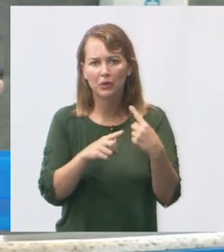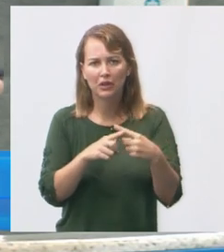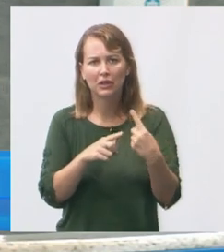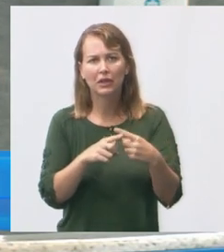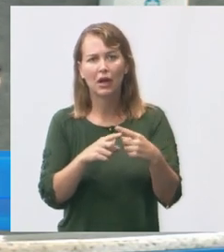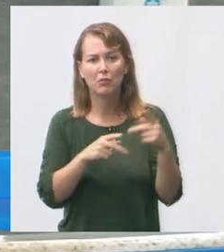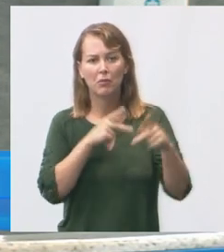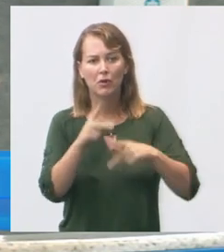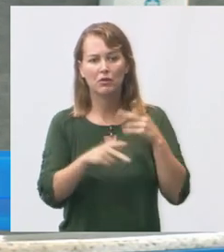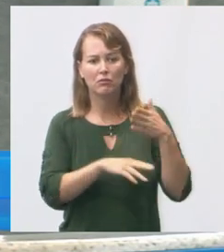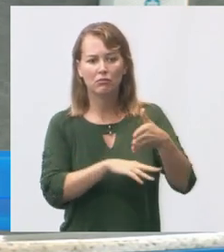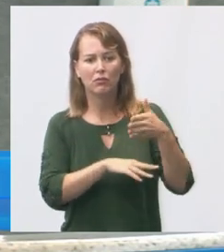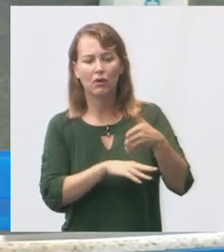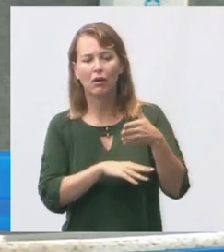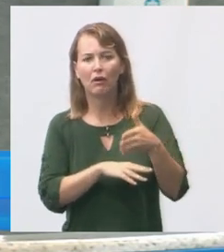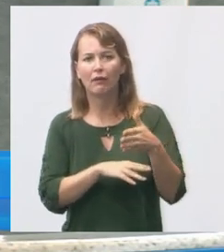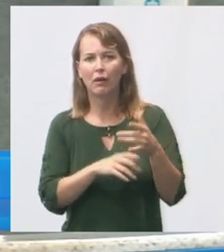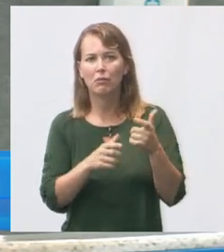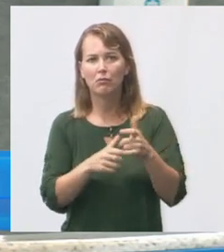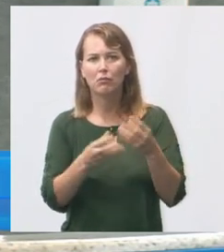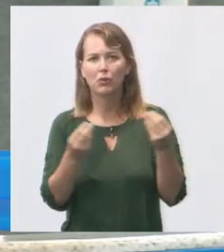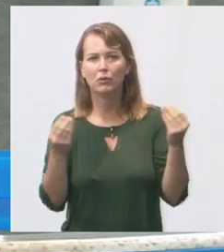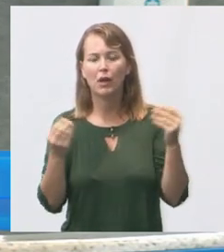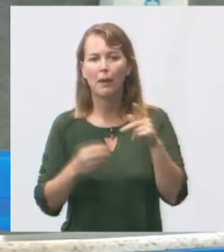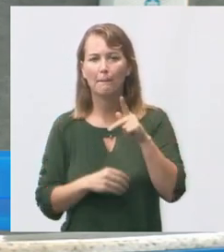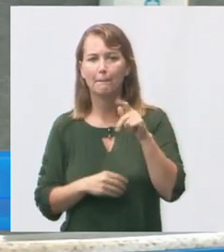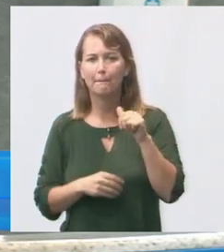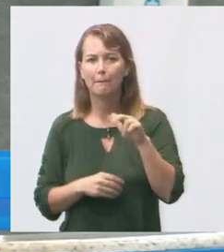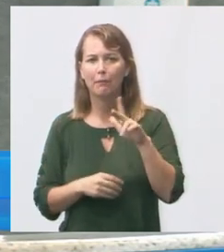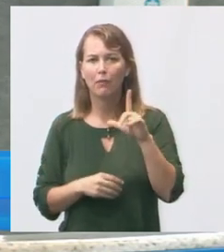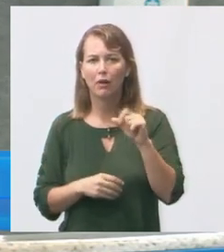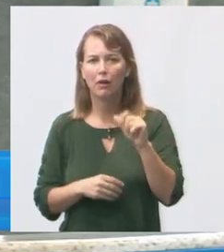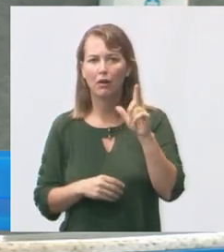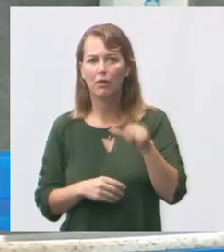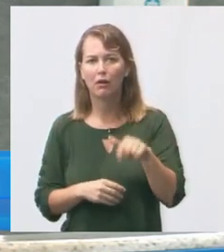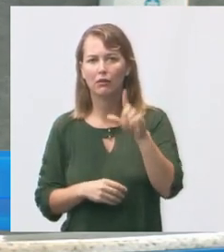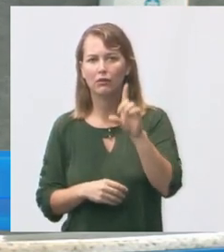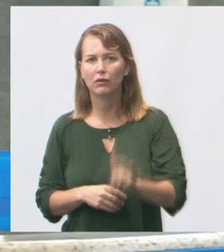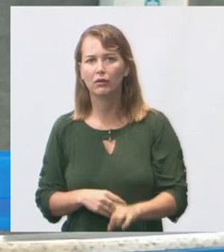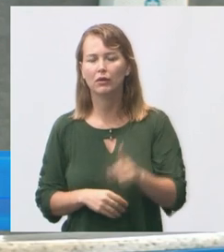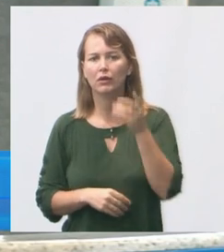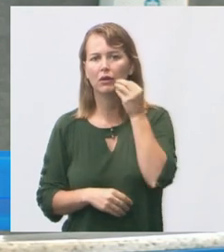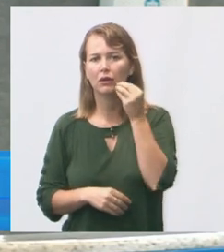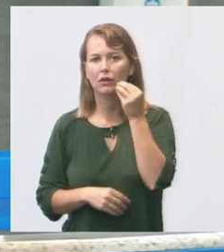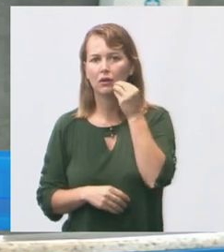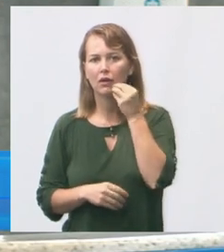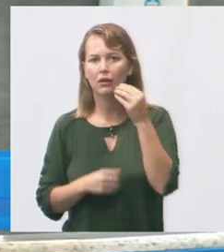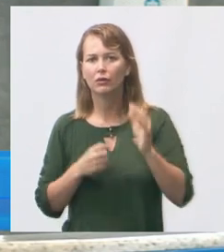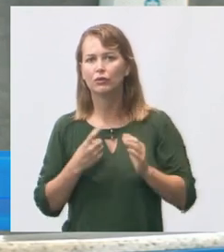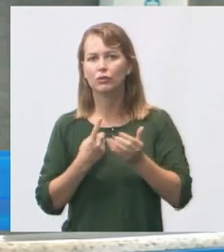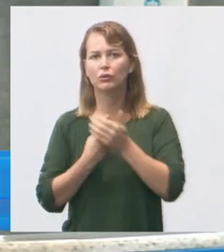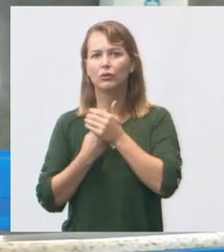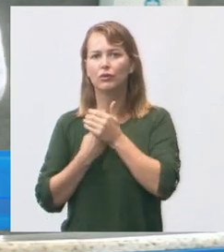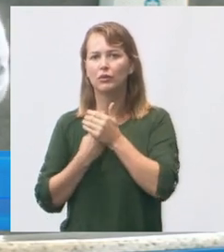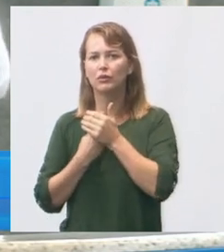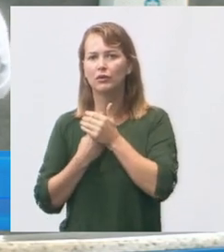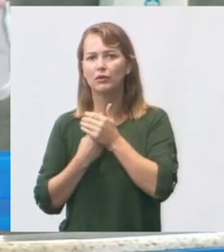possui oito consultores a Paula é diretor para você ter uma ideia elas tentaram me me esconder um